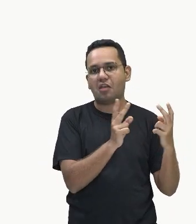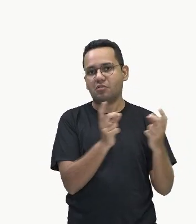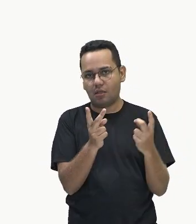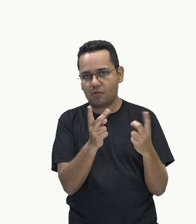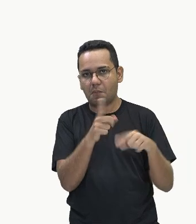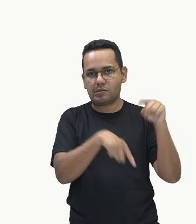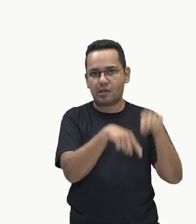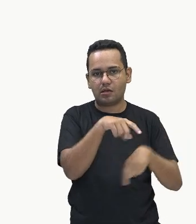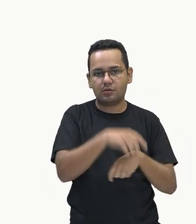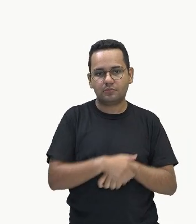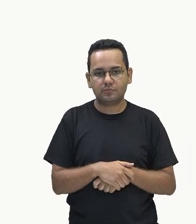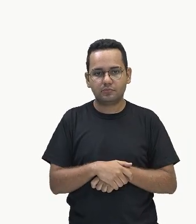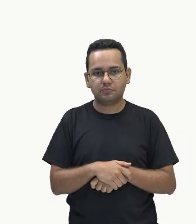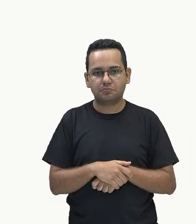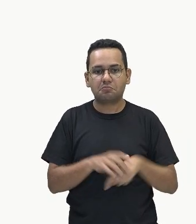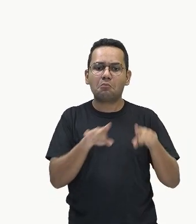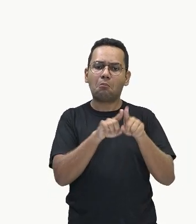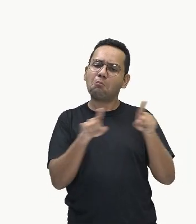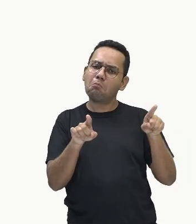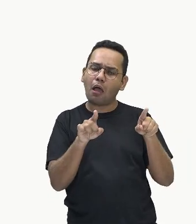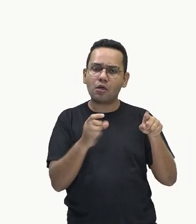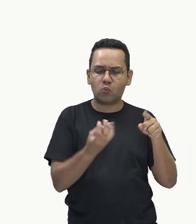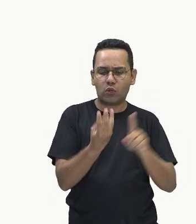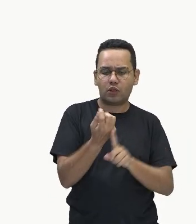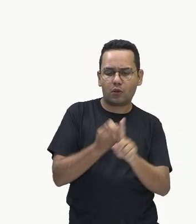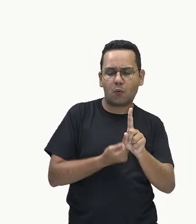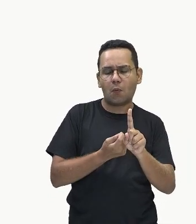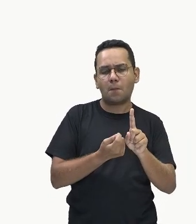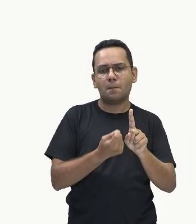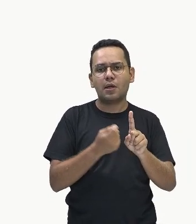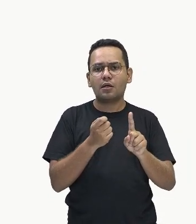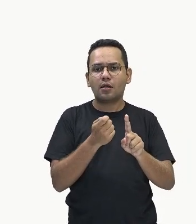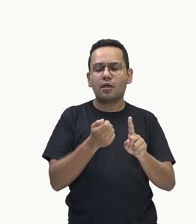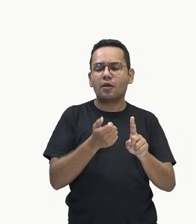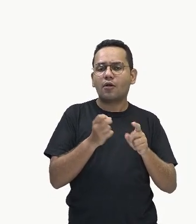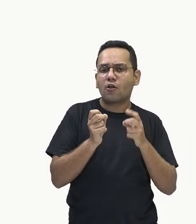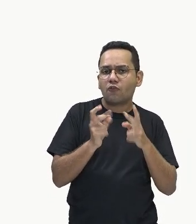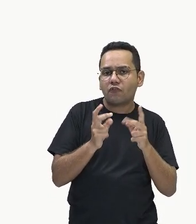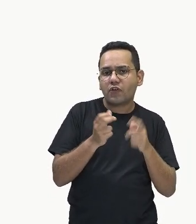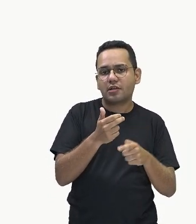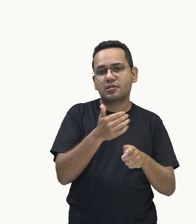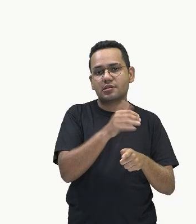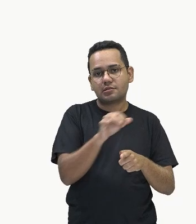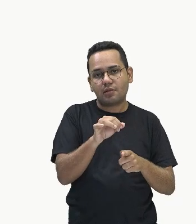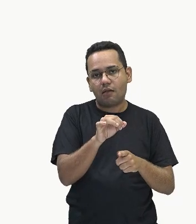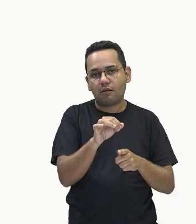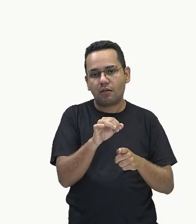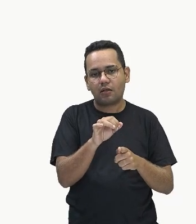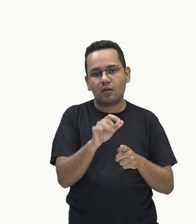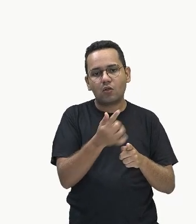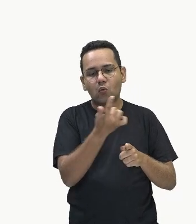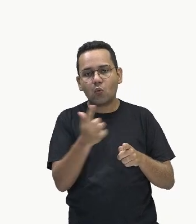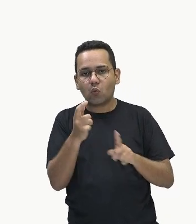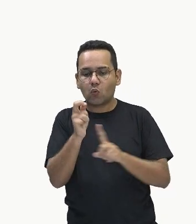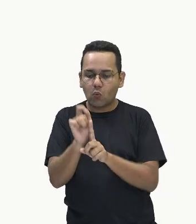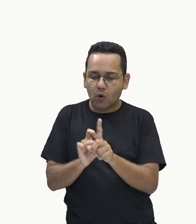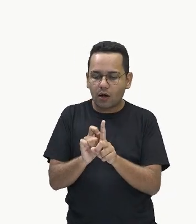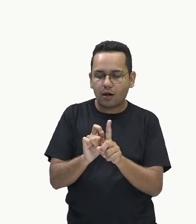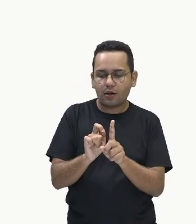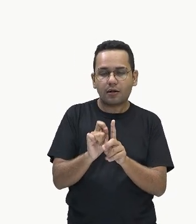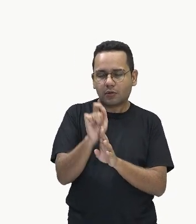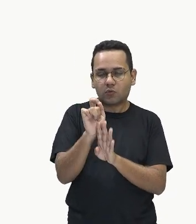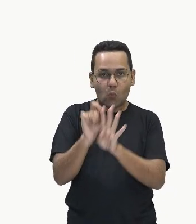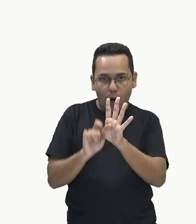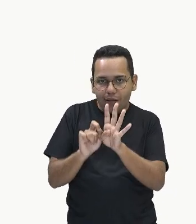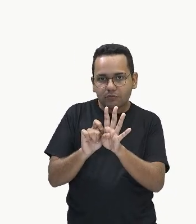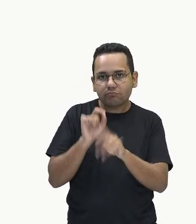e vendi cem de novo. No quarto mês, vendi cento cinquenta. Então, mais ou menos aqui pela metade. Depois, eu voltei para cem de